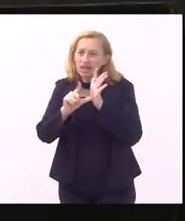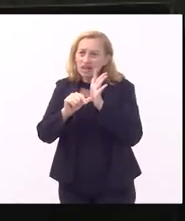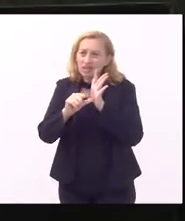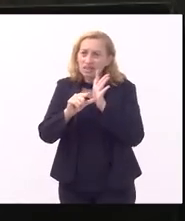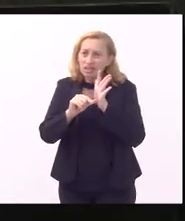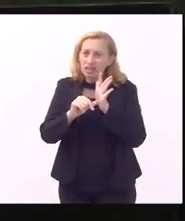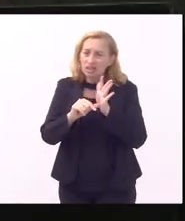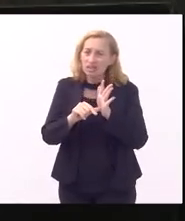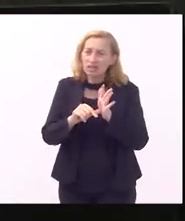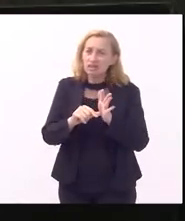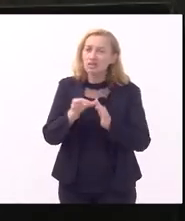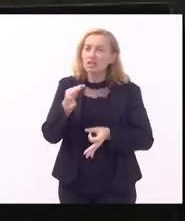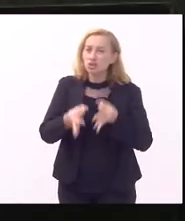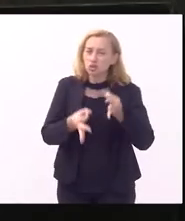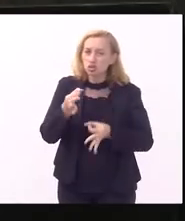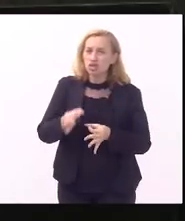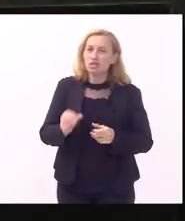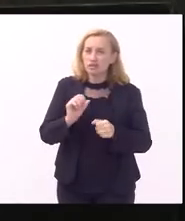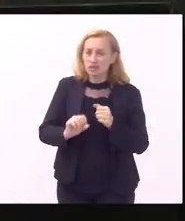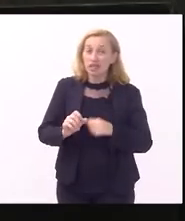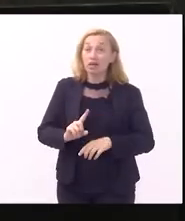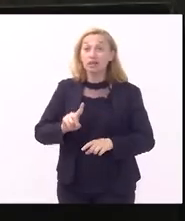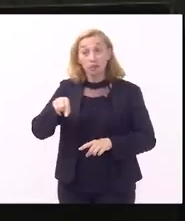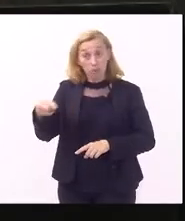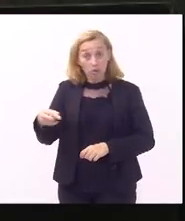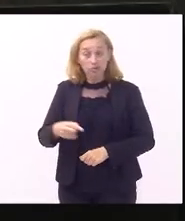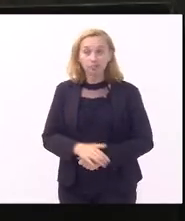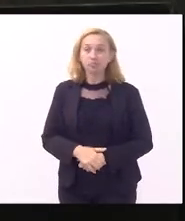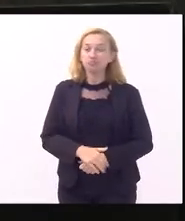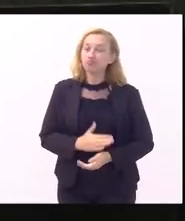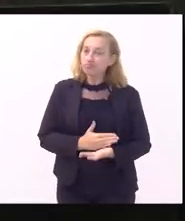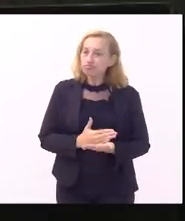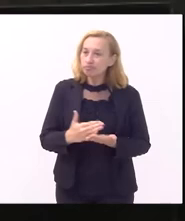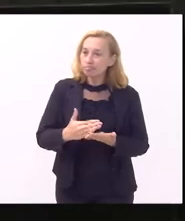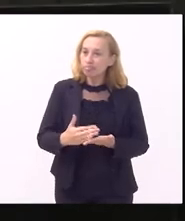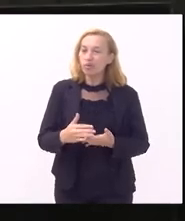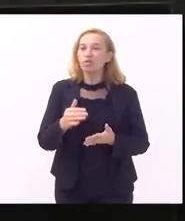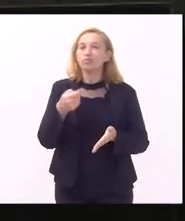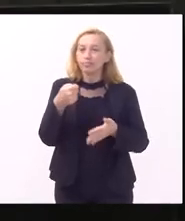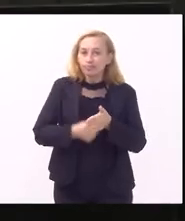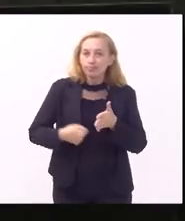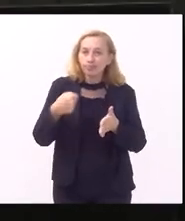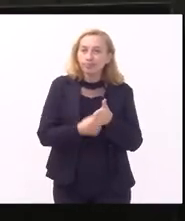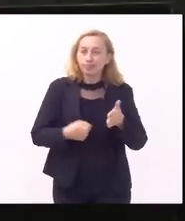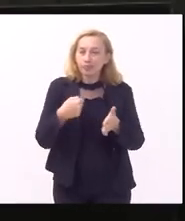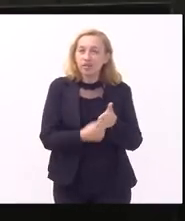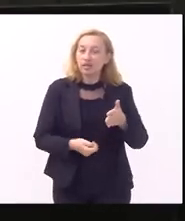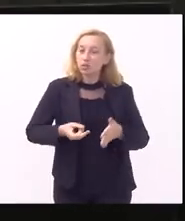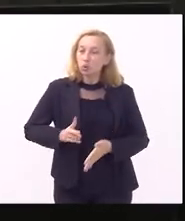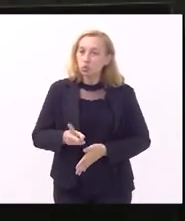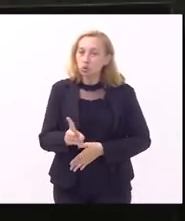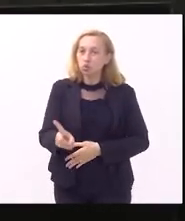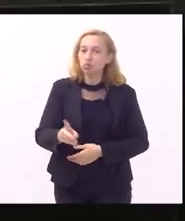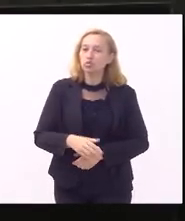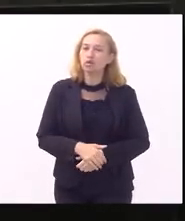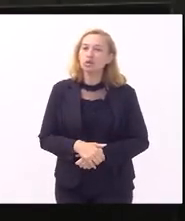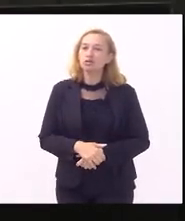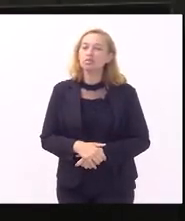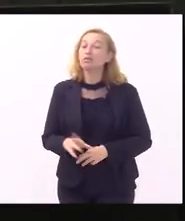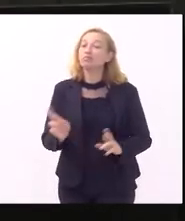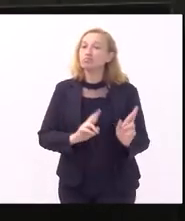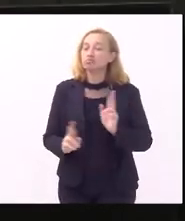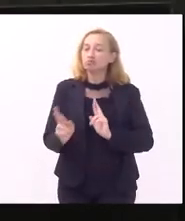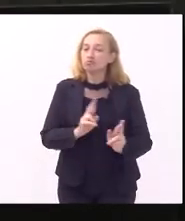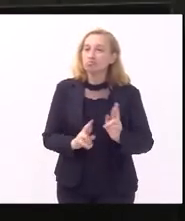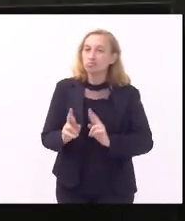e foi feita justiça nisso após isso nós começamos uma luta que está em andamento em relação